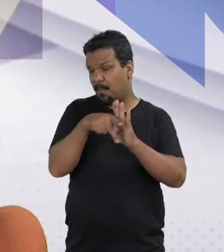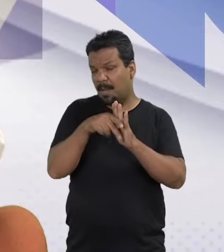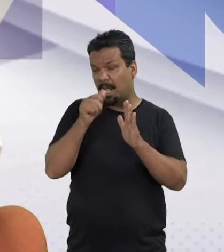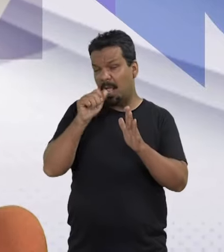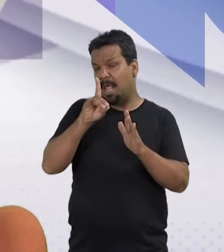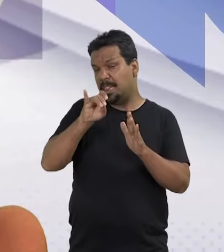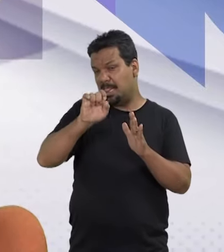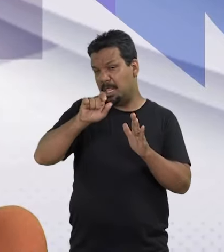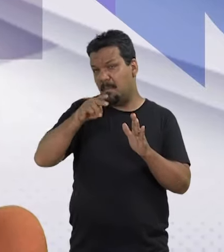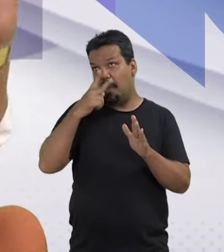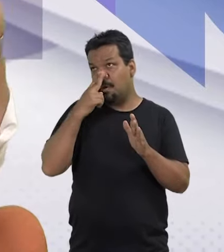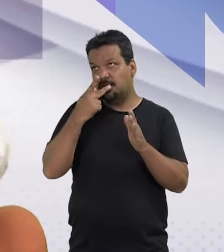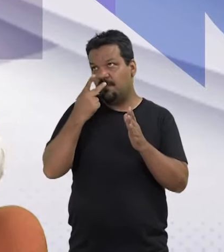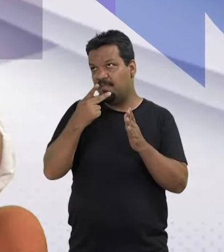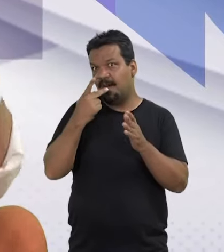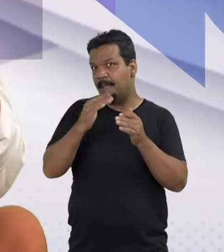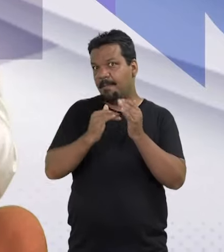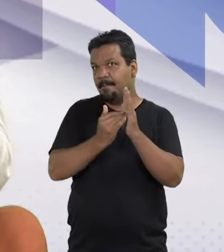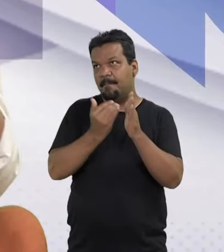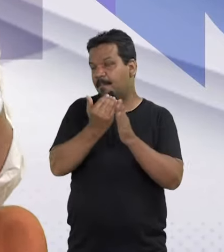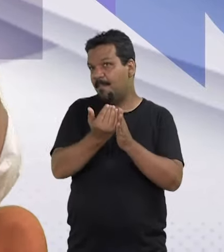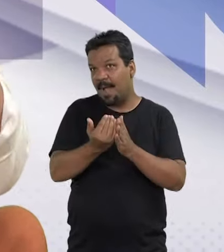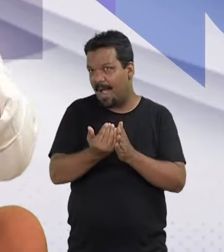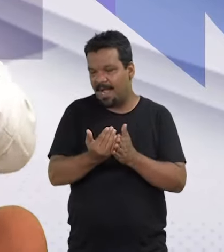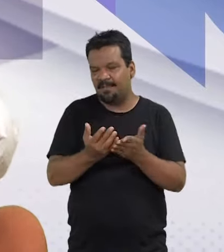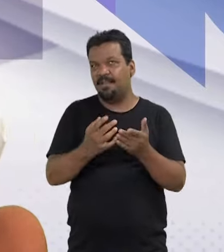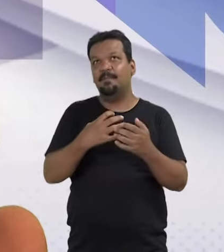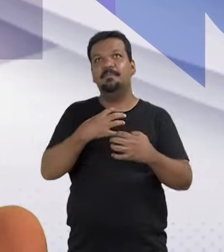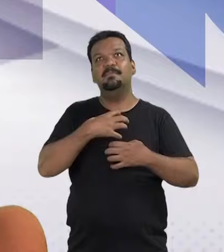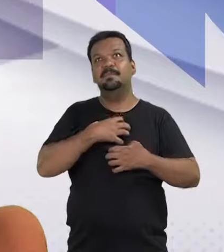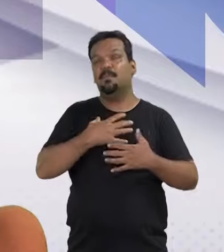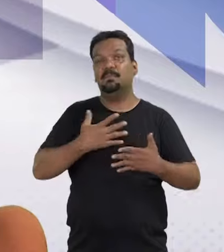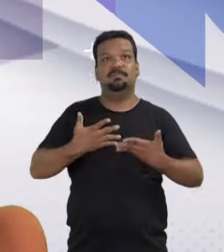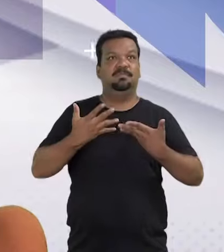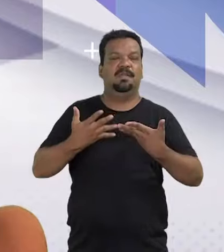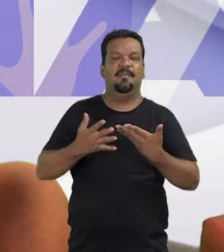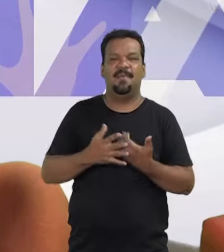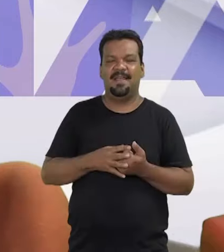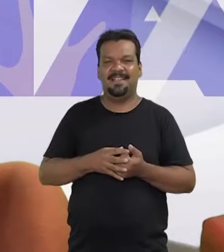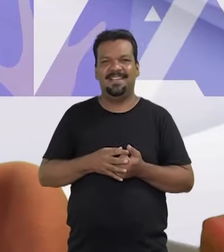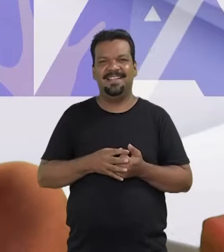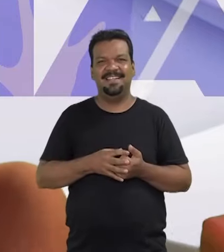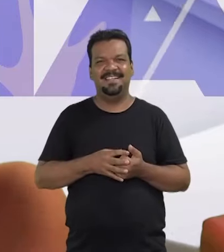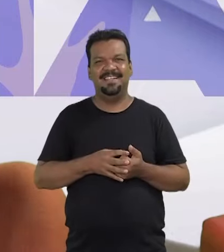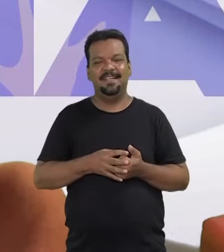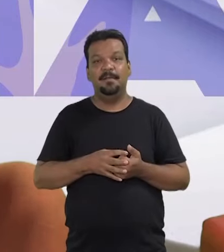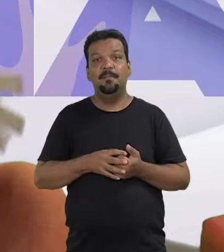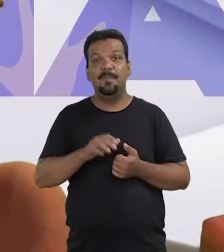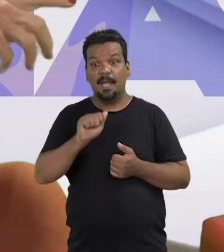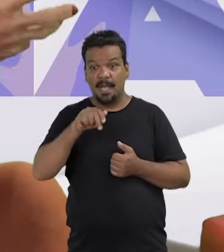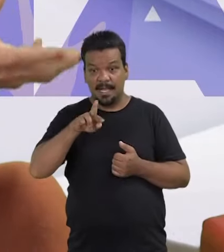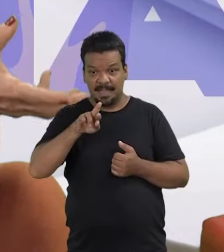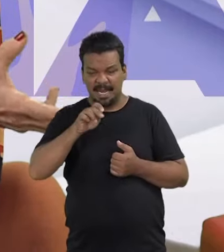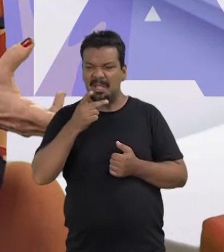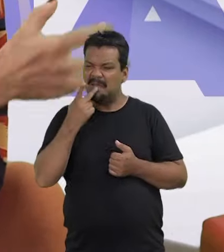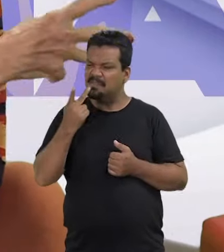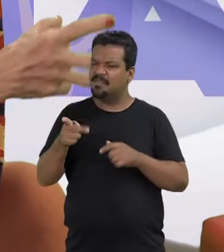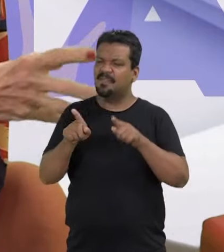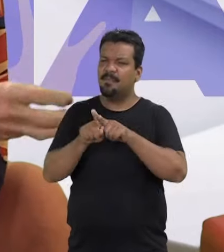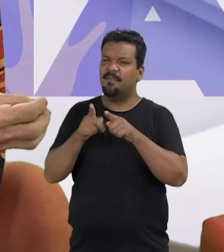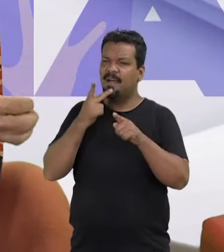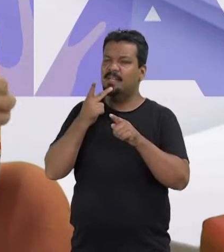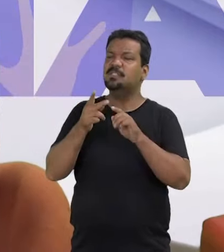Acho que isso... Não sei, acho que falei demais, entusiasmei. De maneira nenhuma. Andréia, queria até que você também